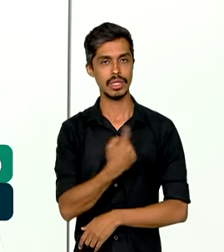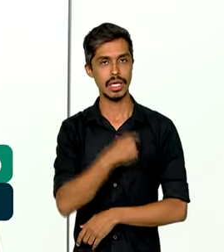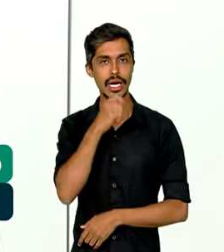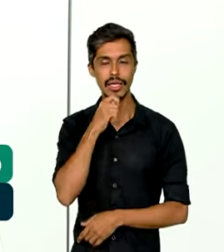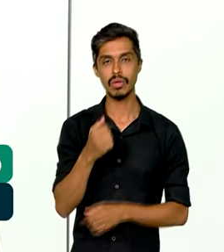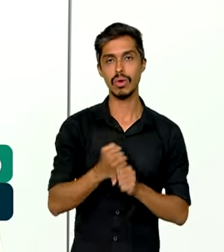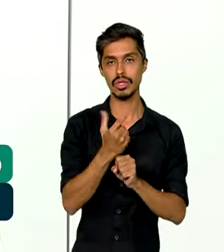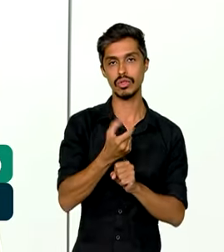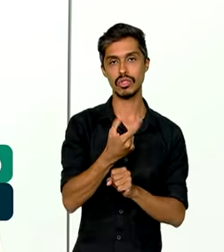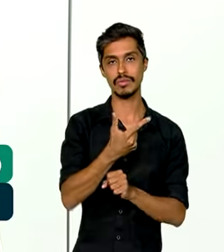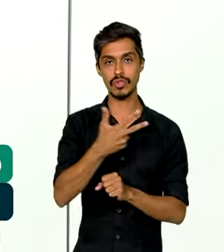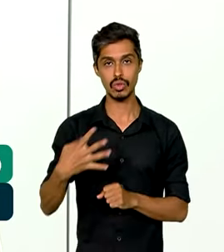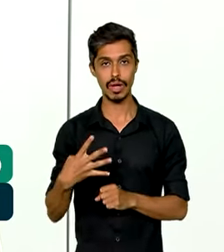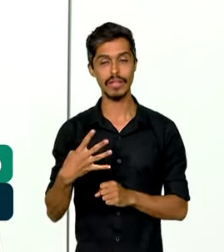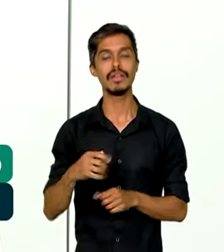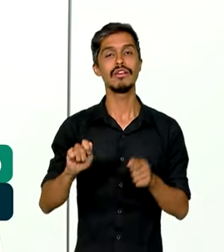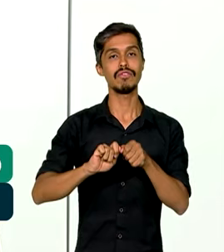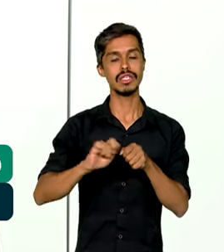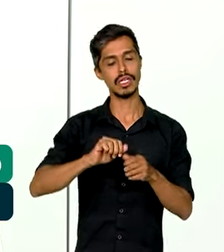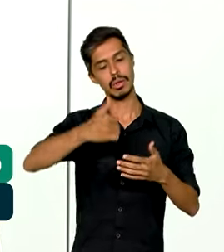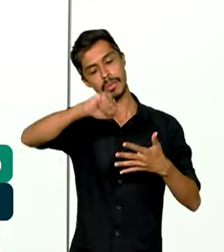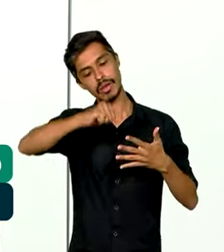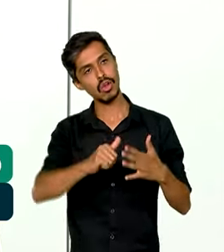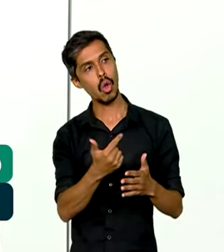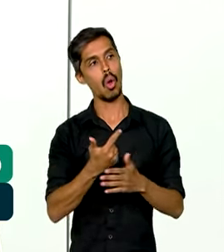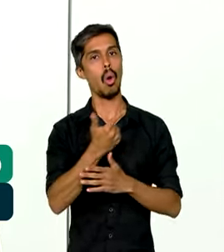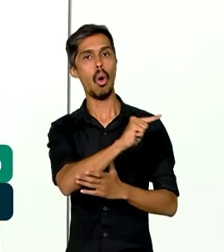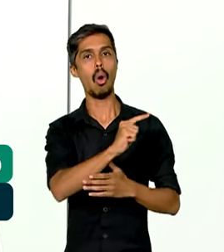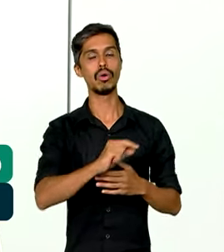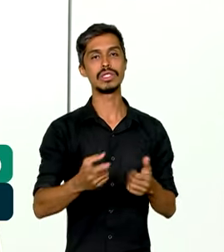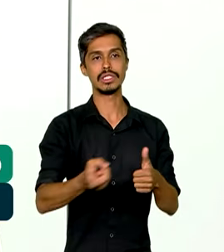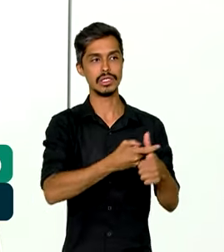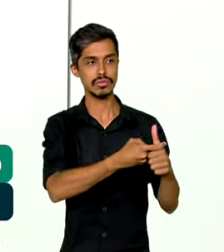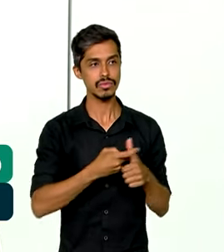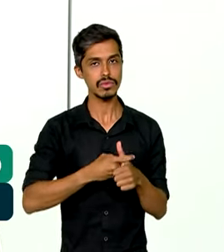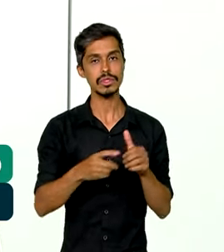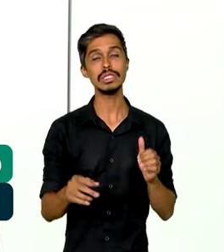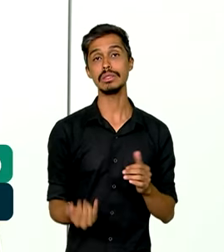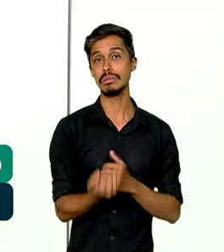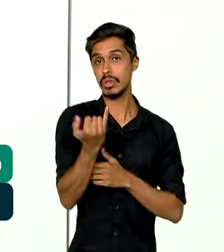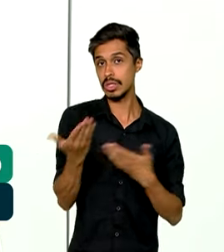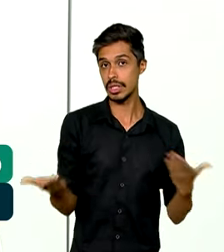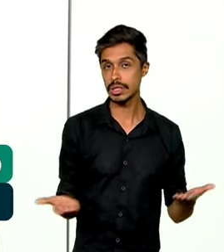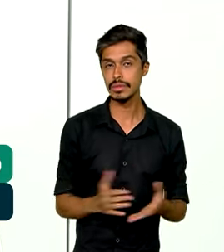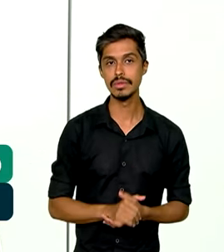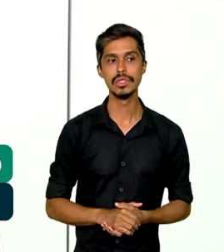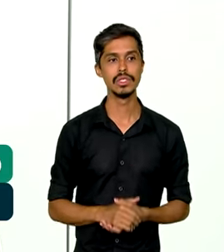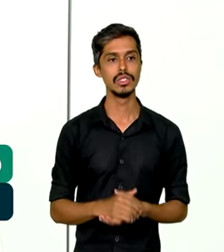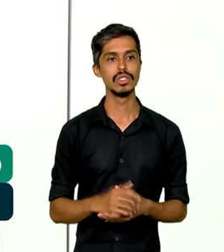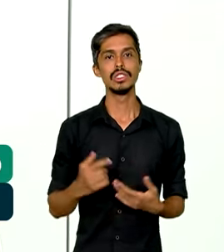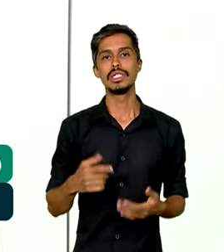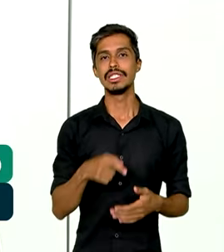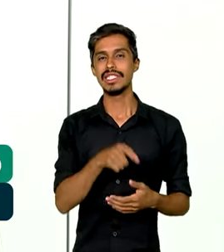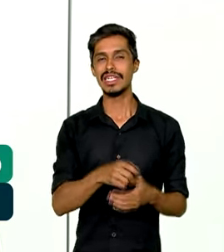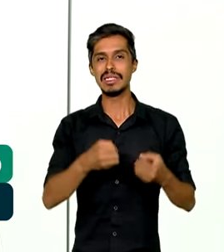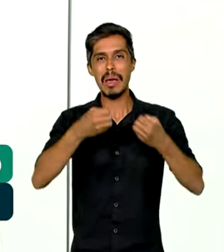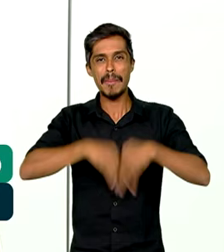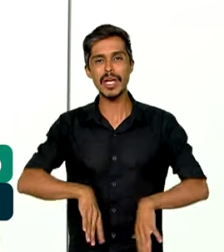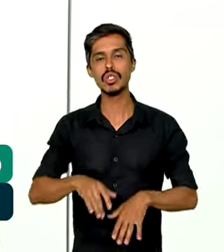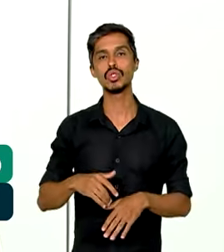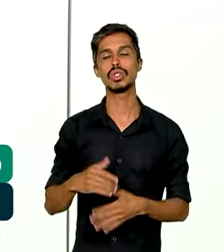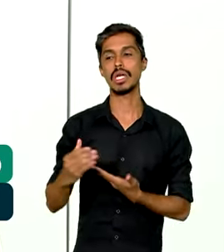2024 para fazer uma revisão de outras despesas tributárias importantes que estão comprometendo